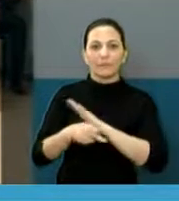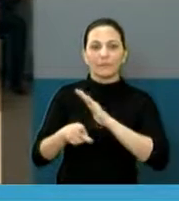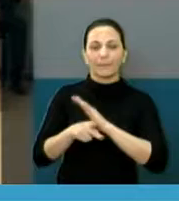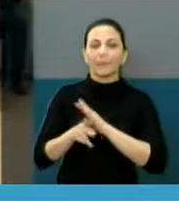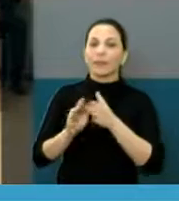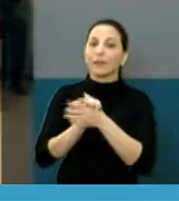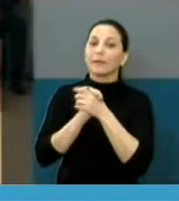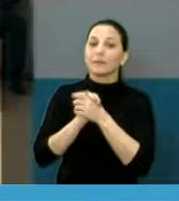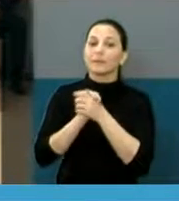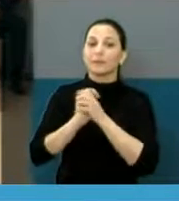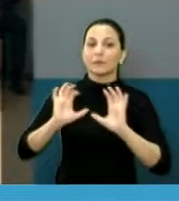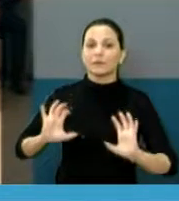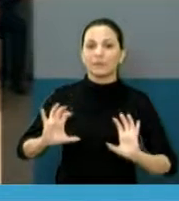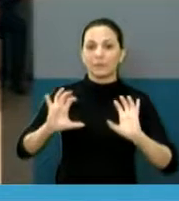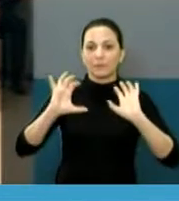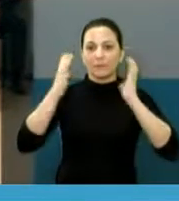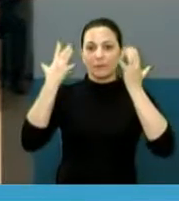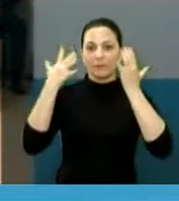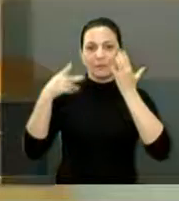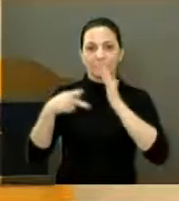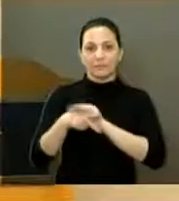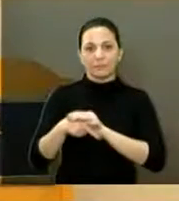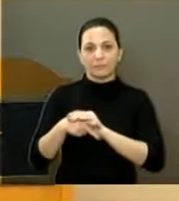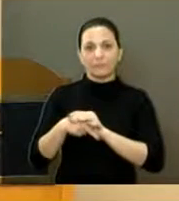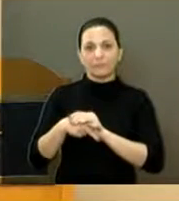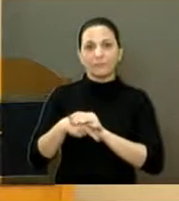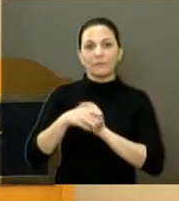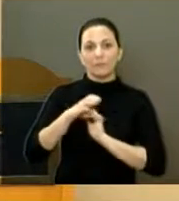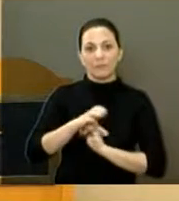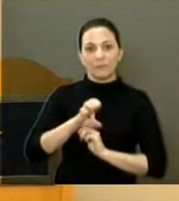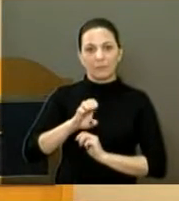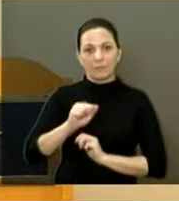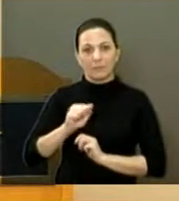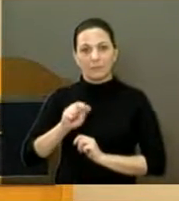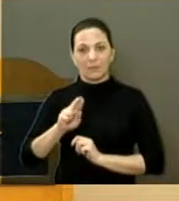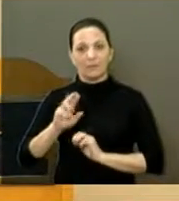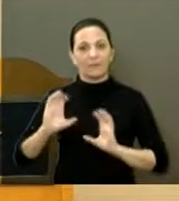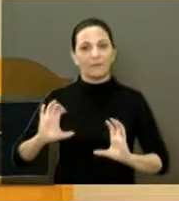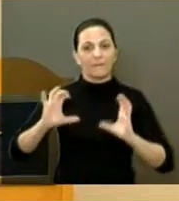solenidade que a casa promoveu lá no centro de eventos.